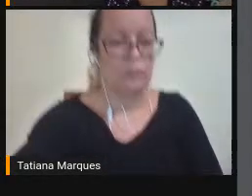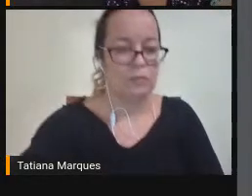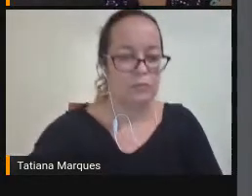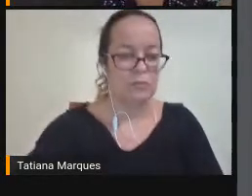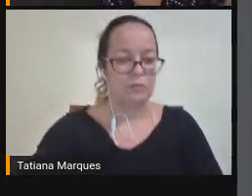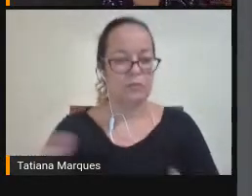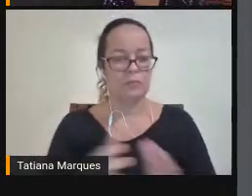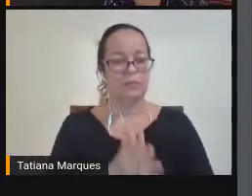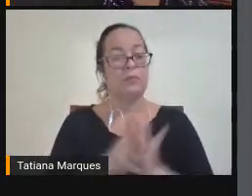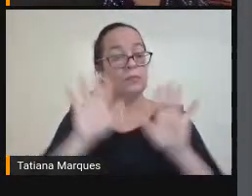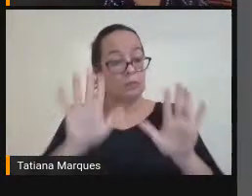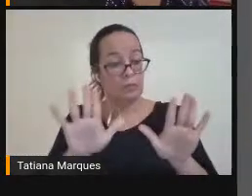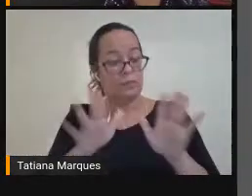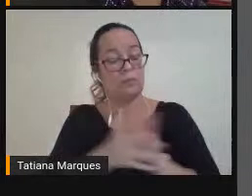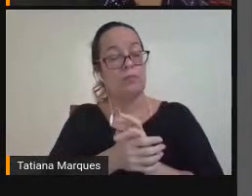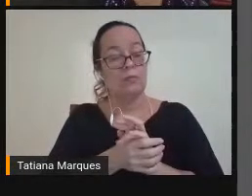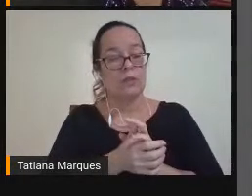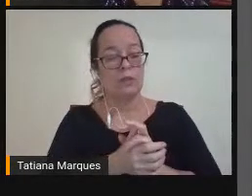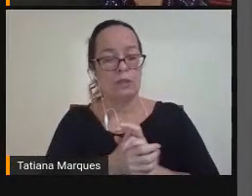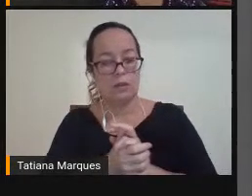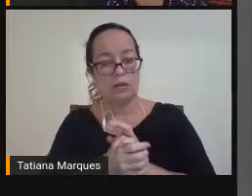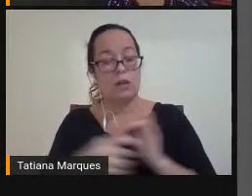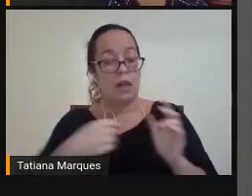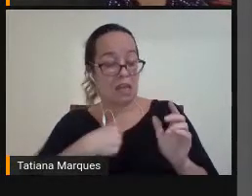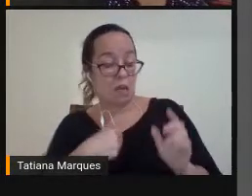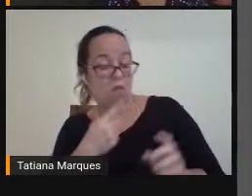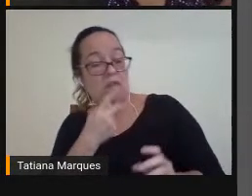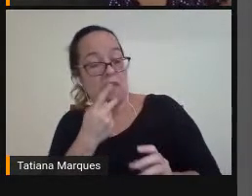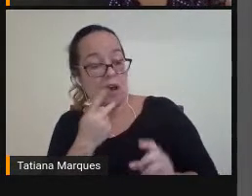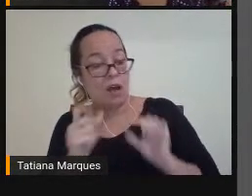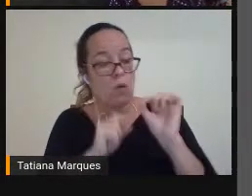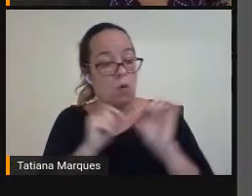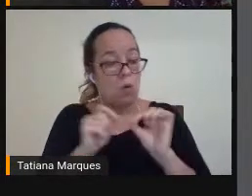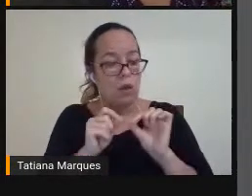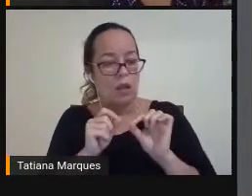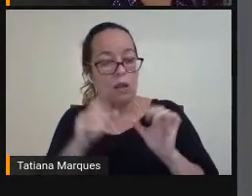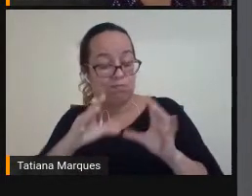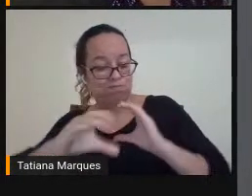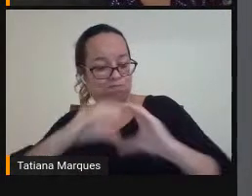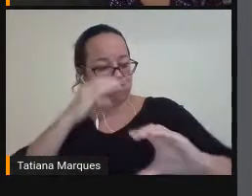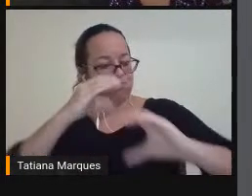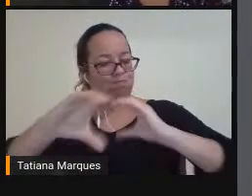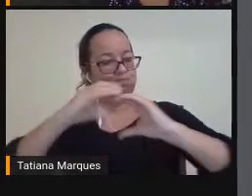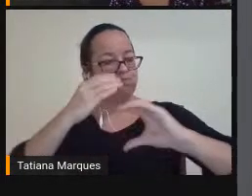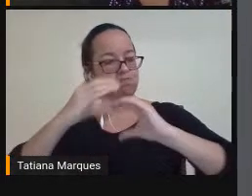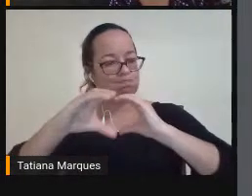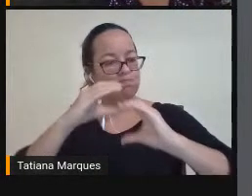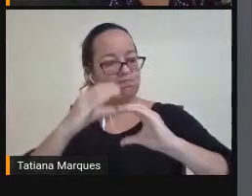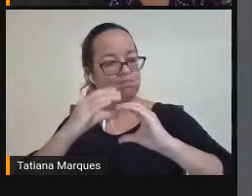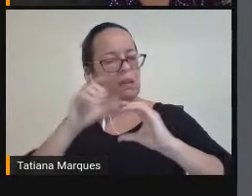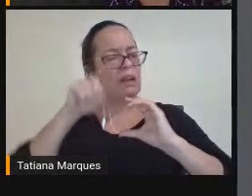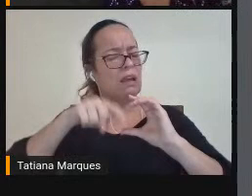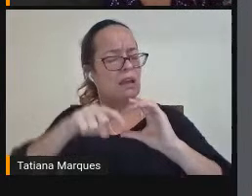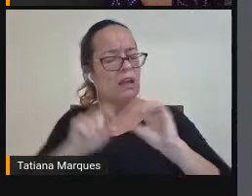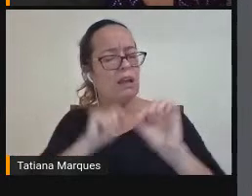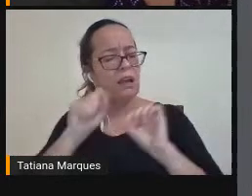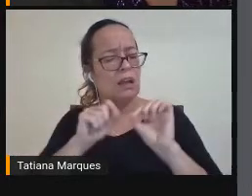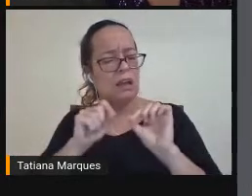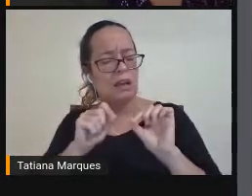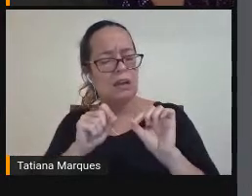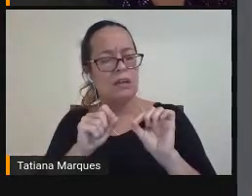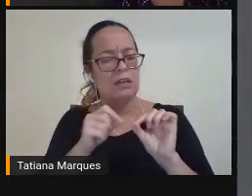Ora Então Eu diria assim A comunicação Ela vai estar